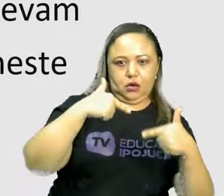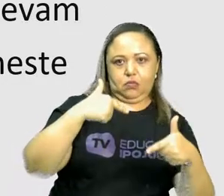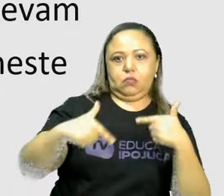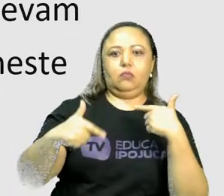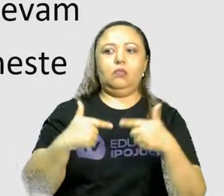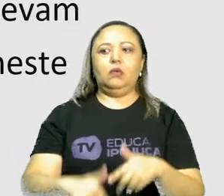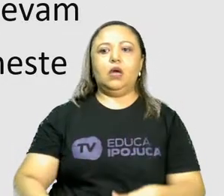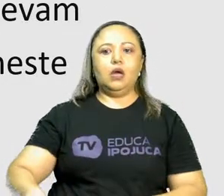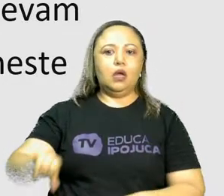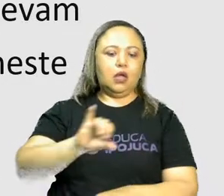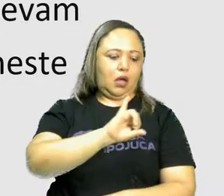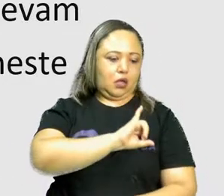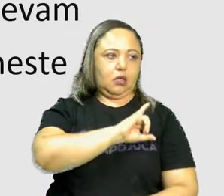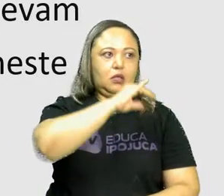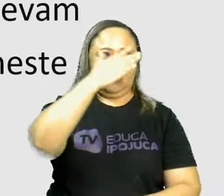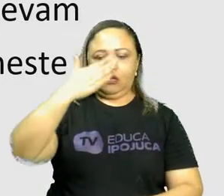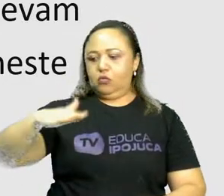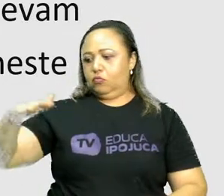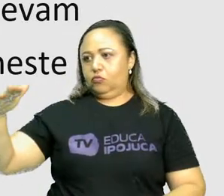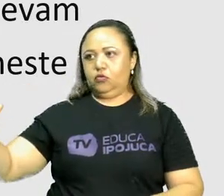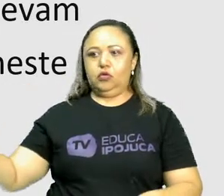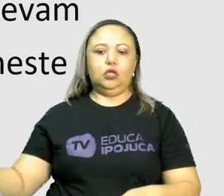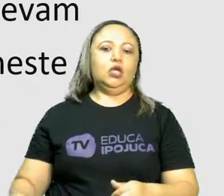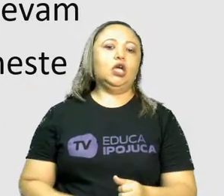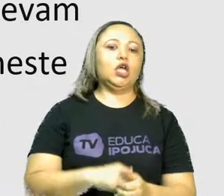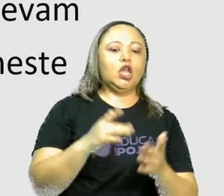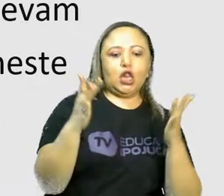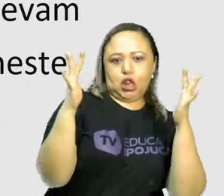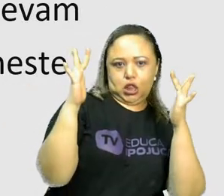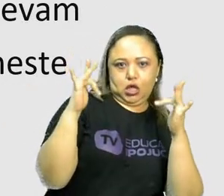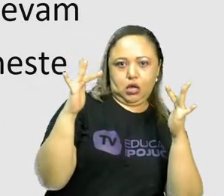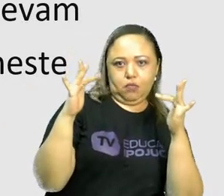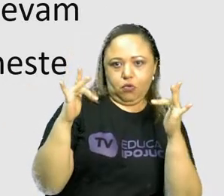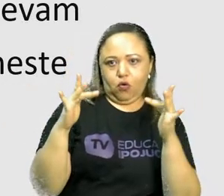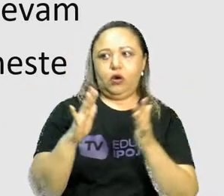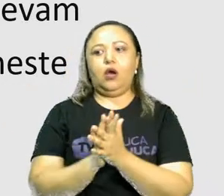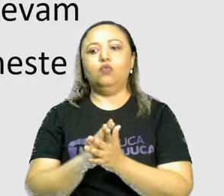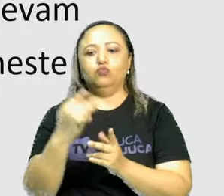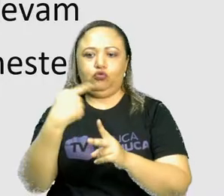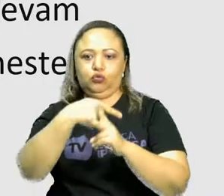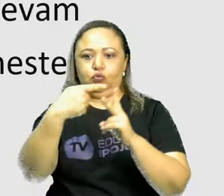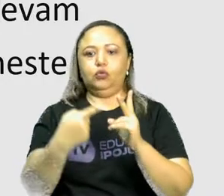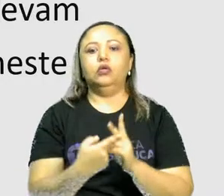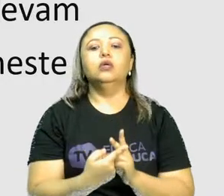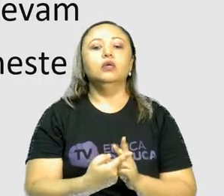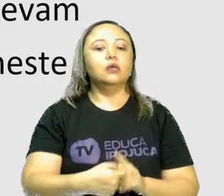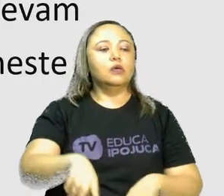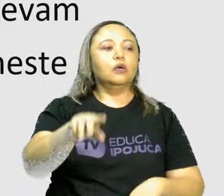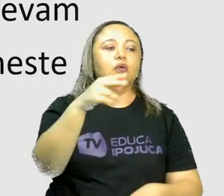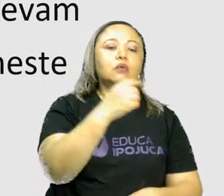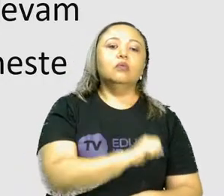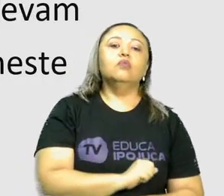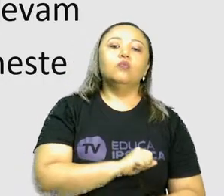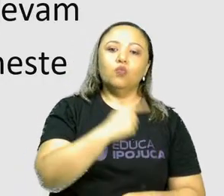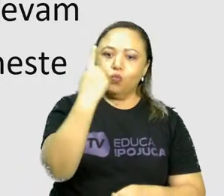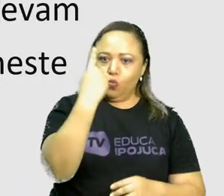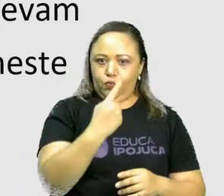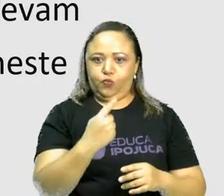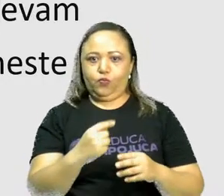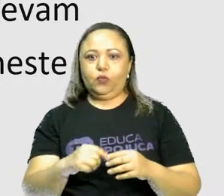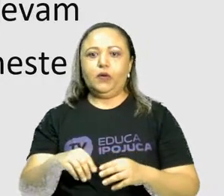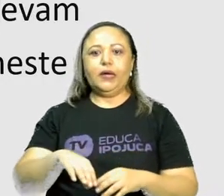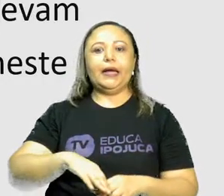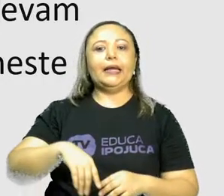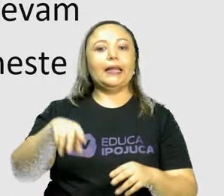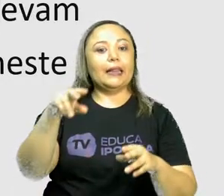a um ano. Um casal apaixonado. Luciana mora em Nossa Senhora do Ó e Marcos mora em Camela. Eles